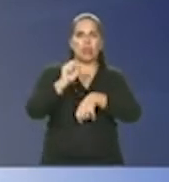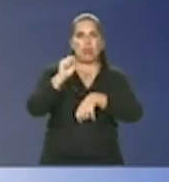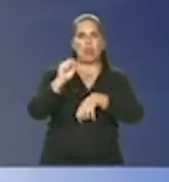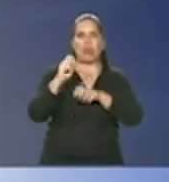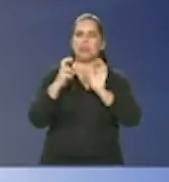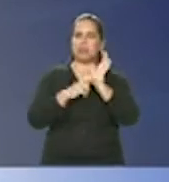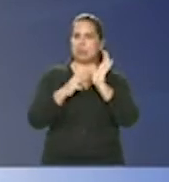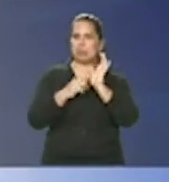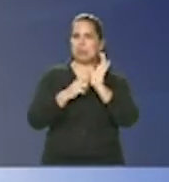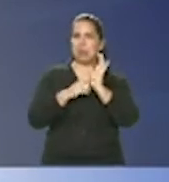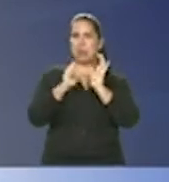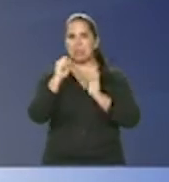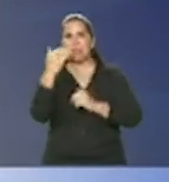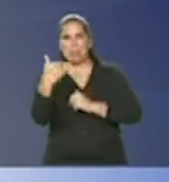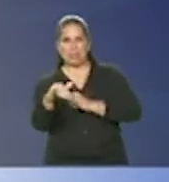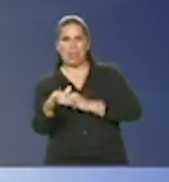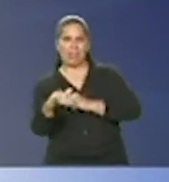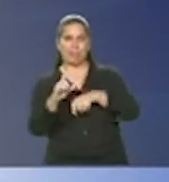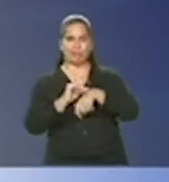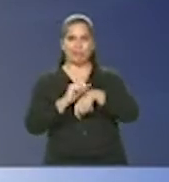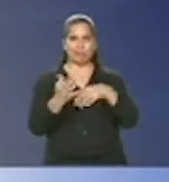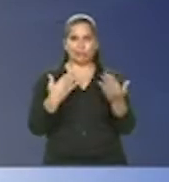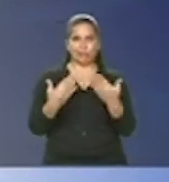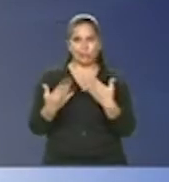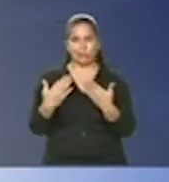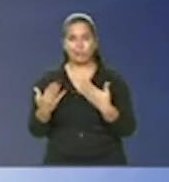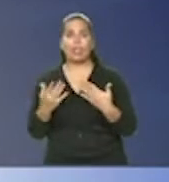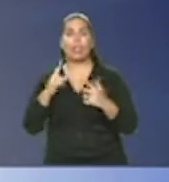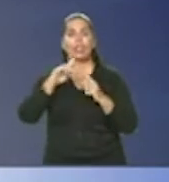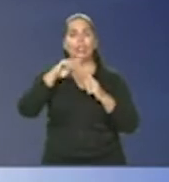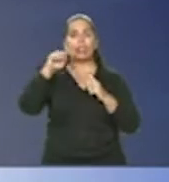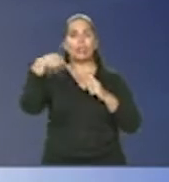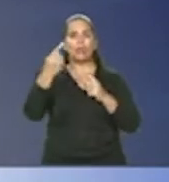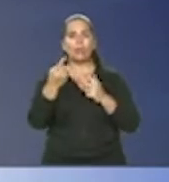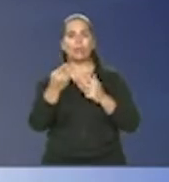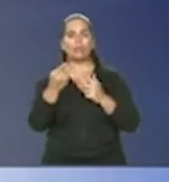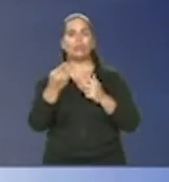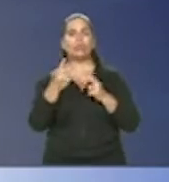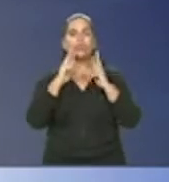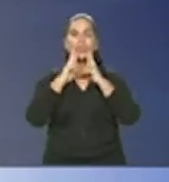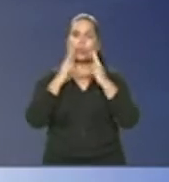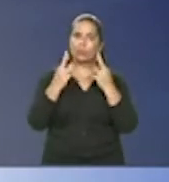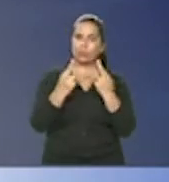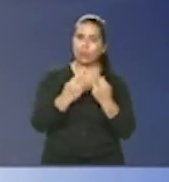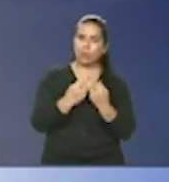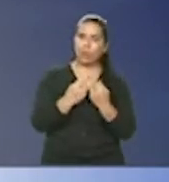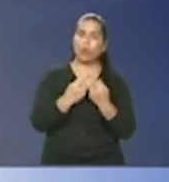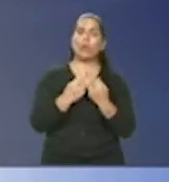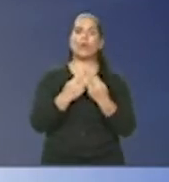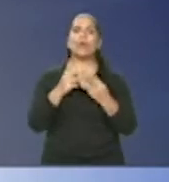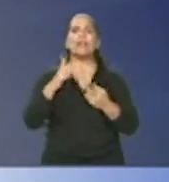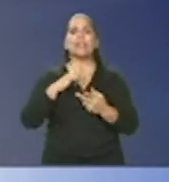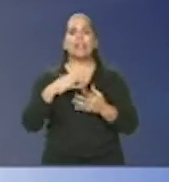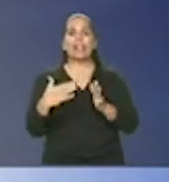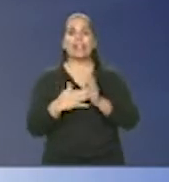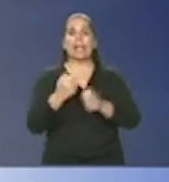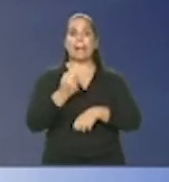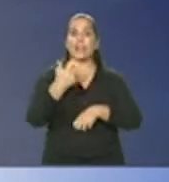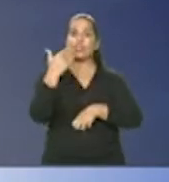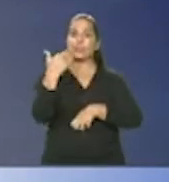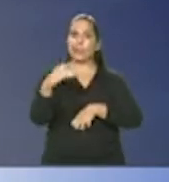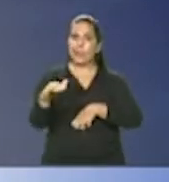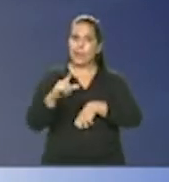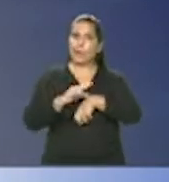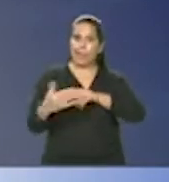horas da manhã, oito e meia, e depois passou até meio dia e meio, a